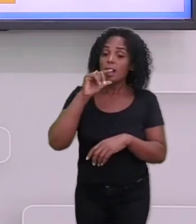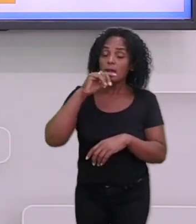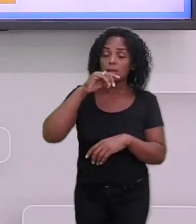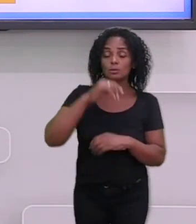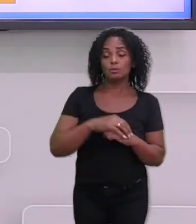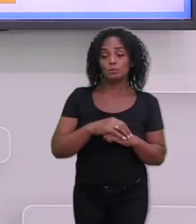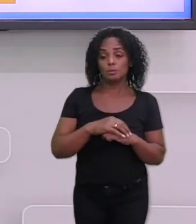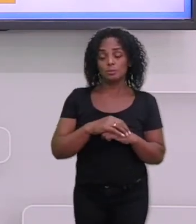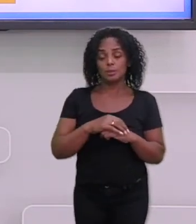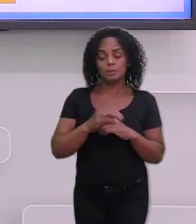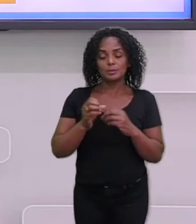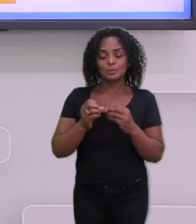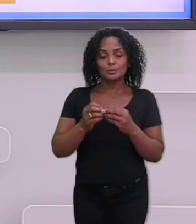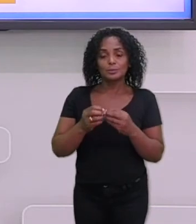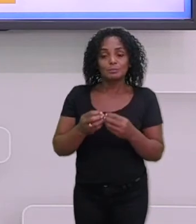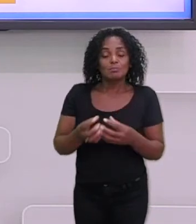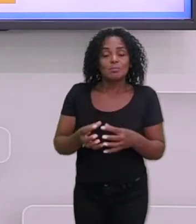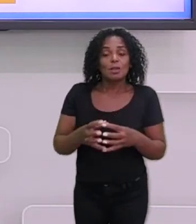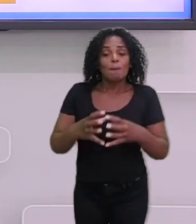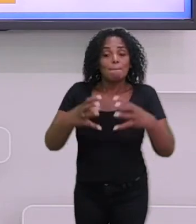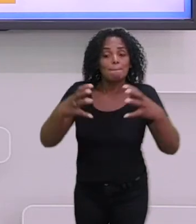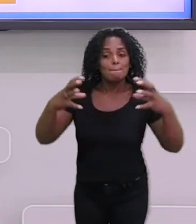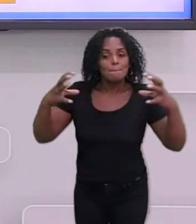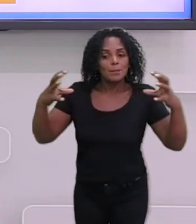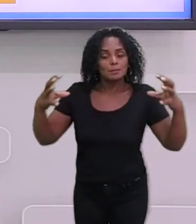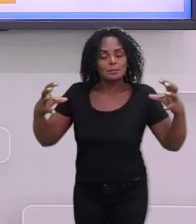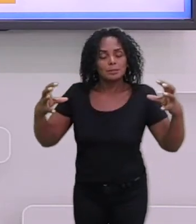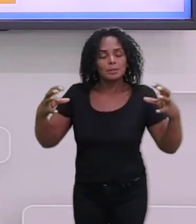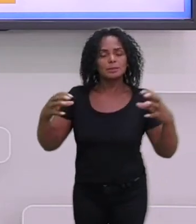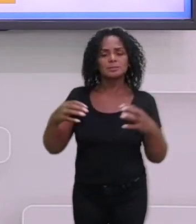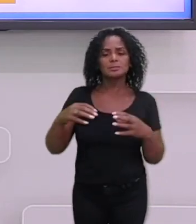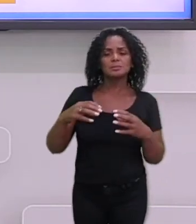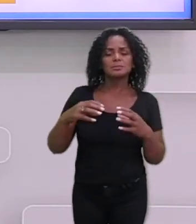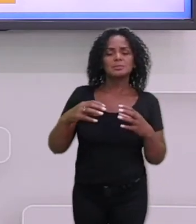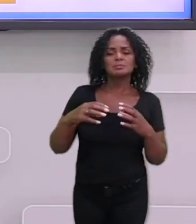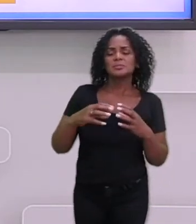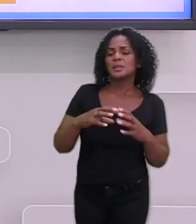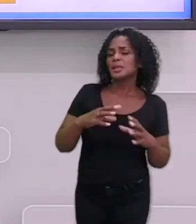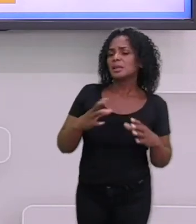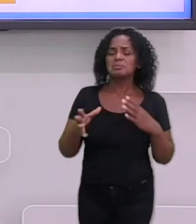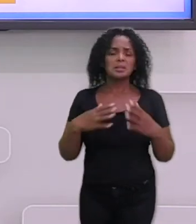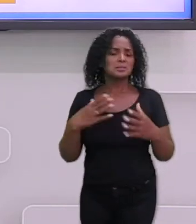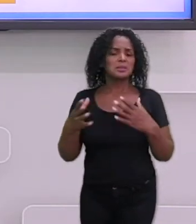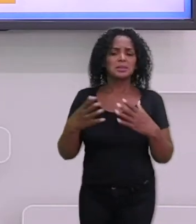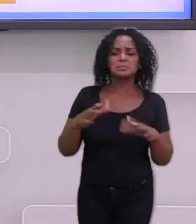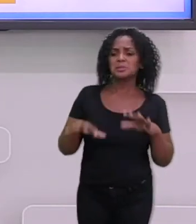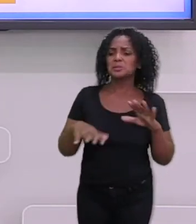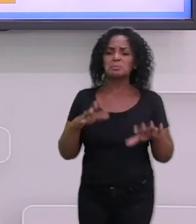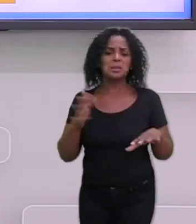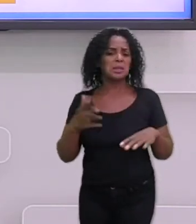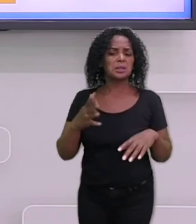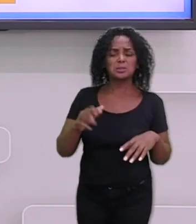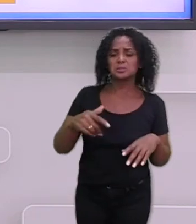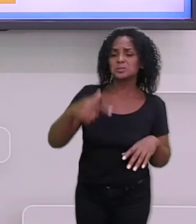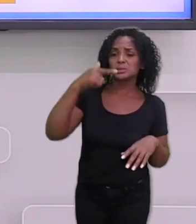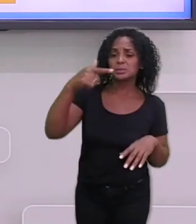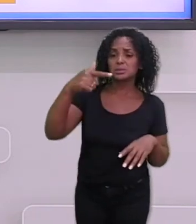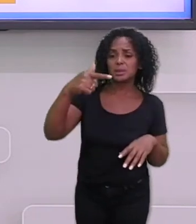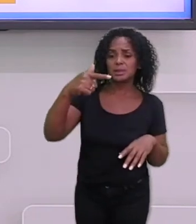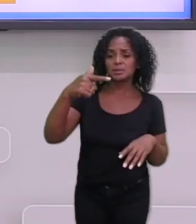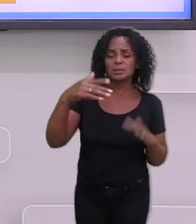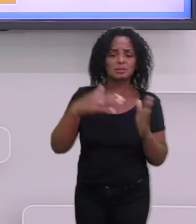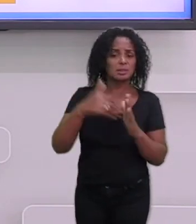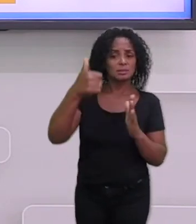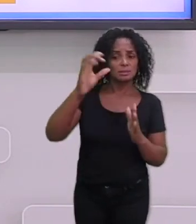E aí, esse período de sete a dez dias varia por quê? Quanto mais quente o